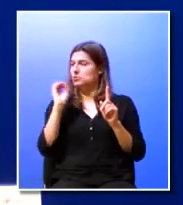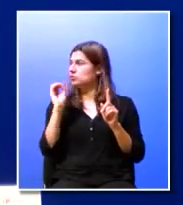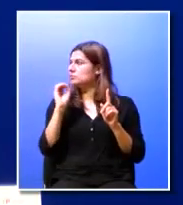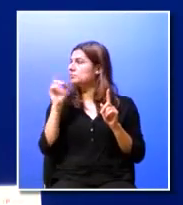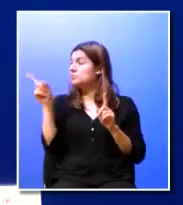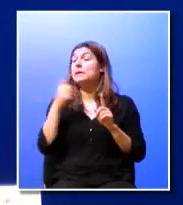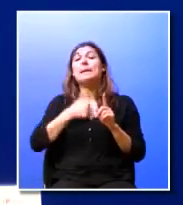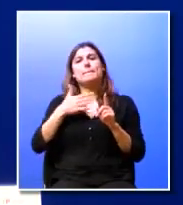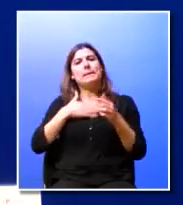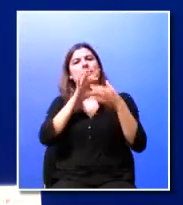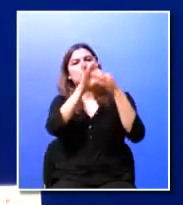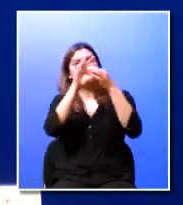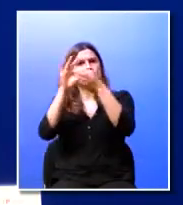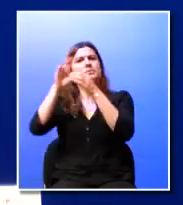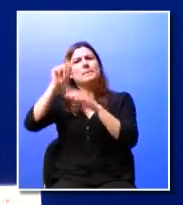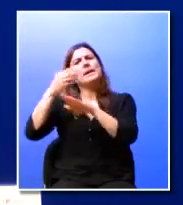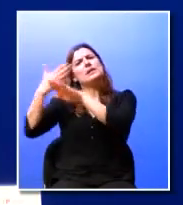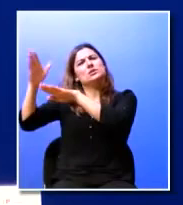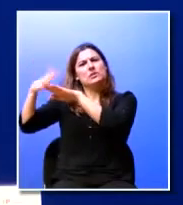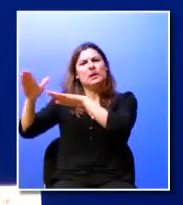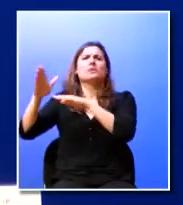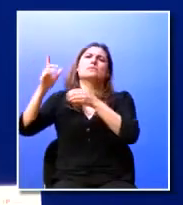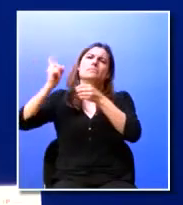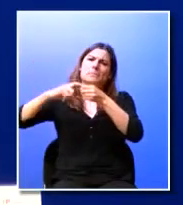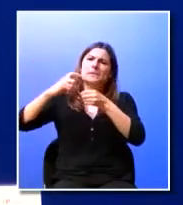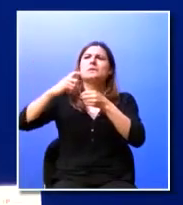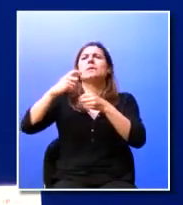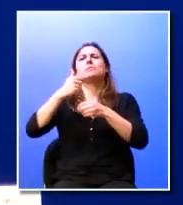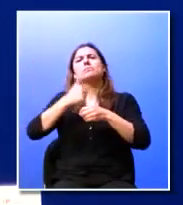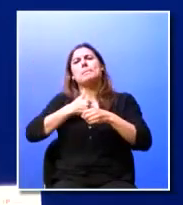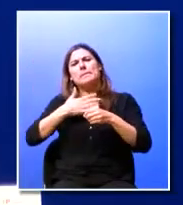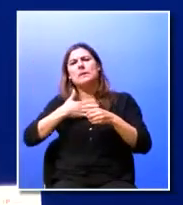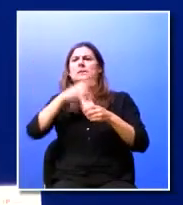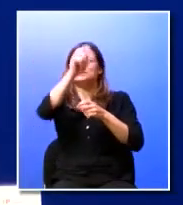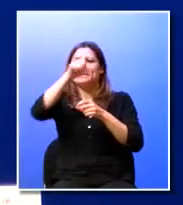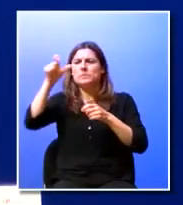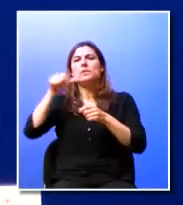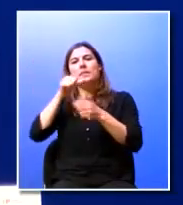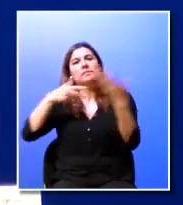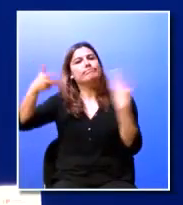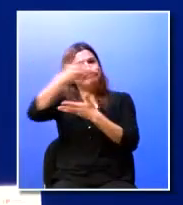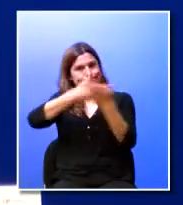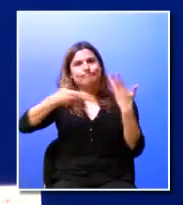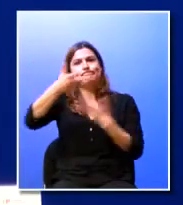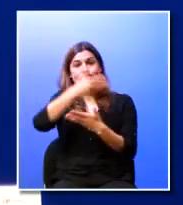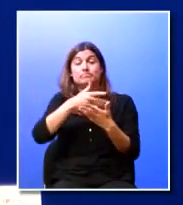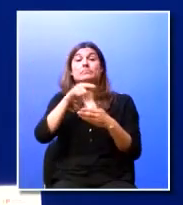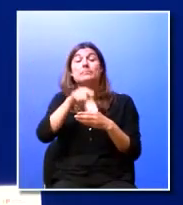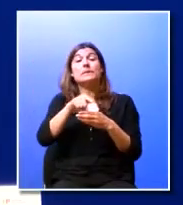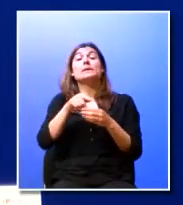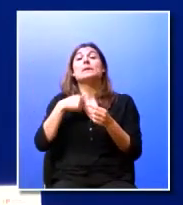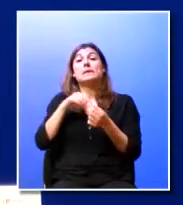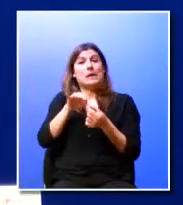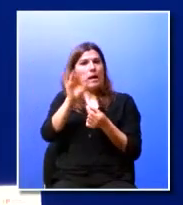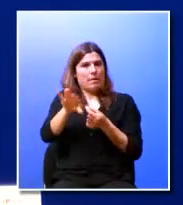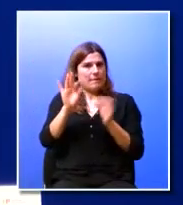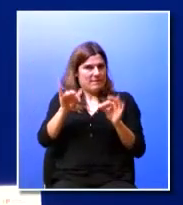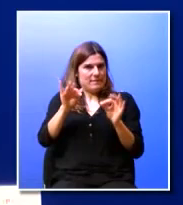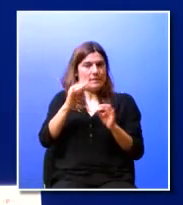as empresas e com os stakeholders externos onde estes problemas são discutidos e os obstáculos são também discutidos e acrescentava para terminar